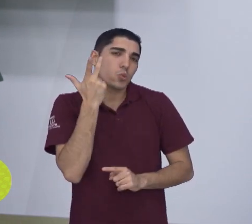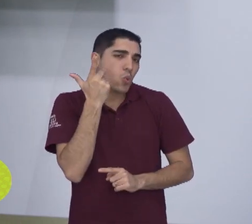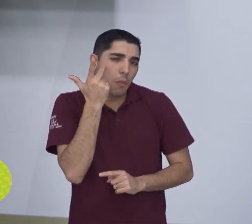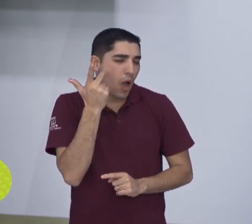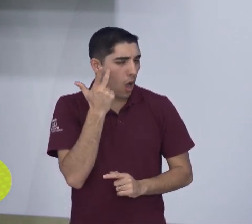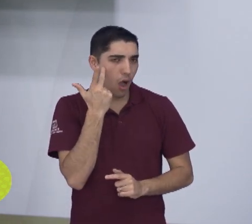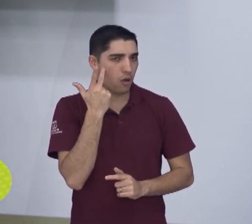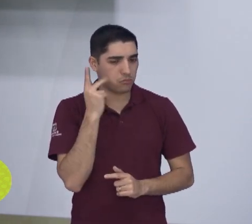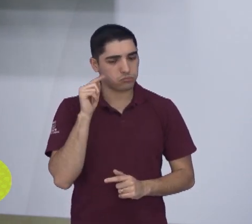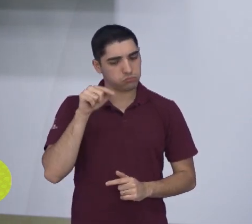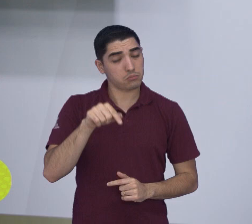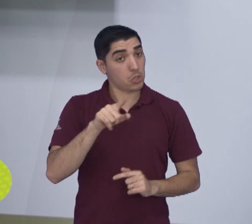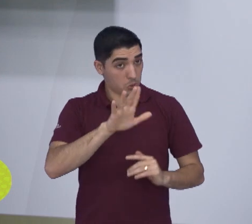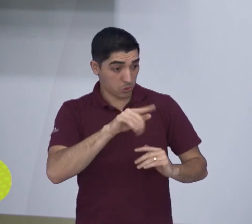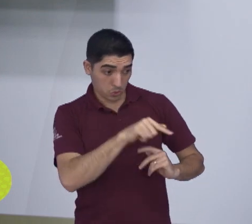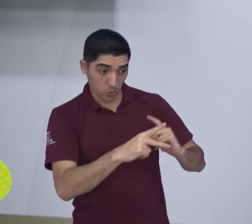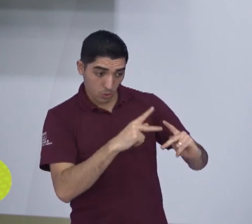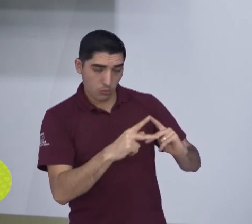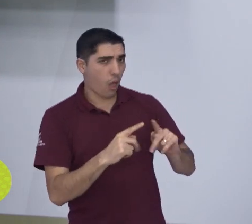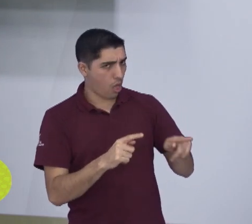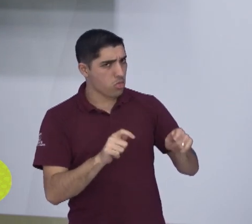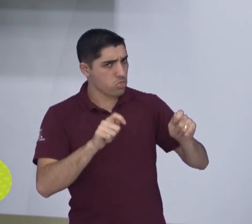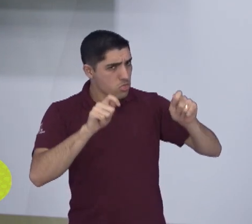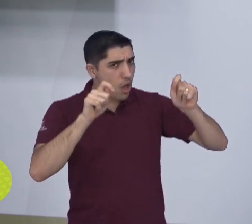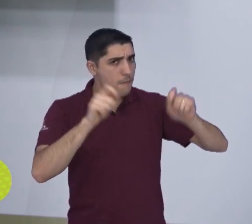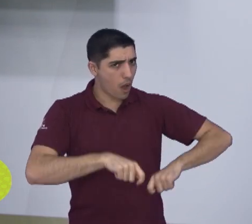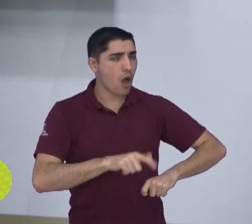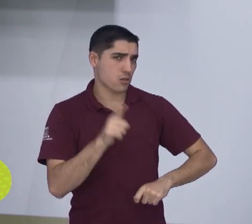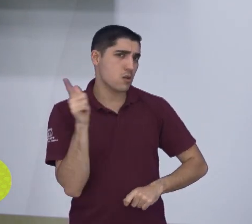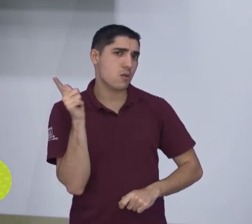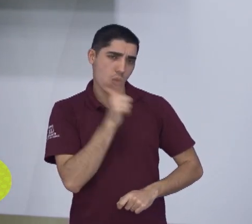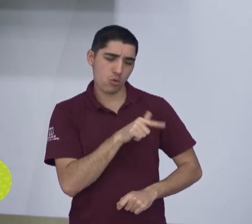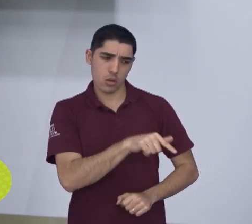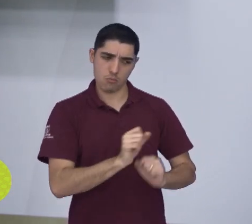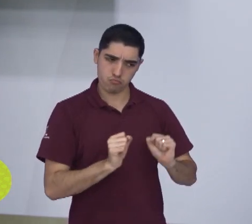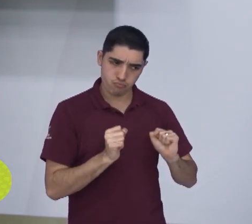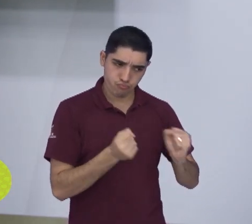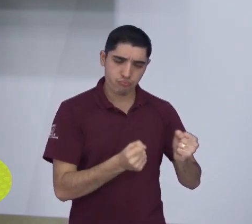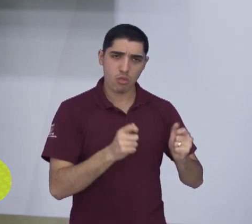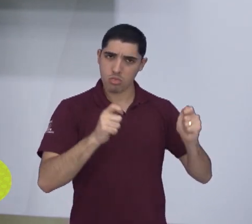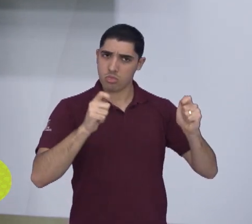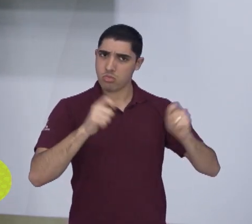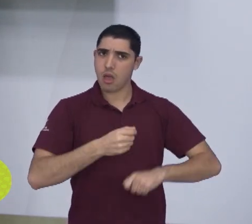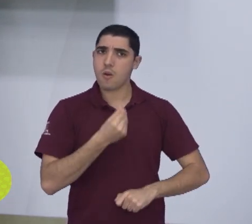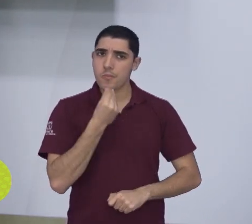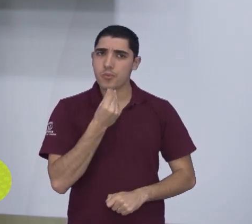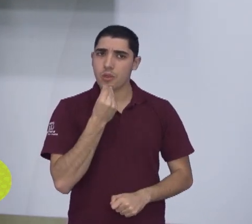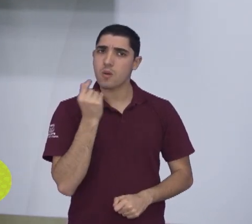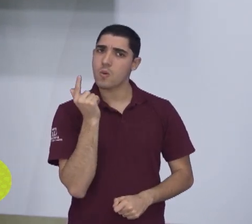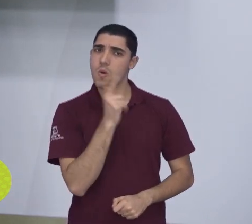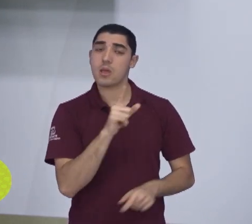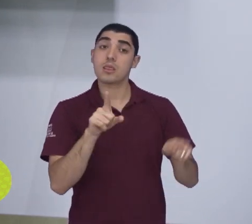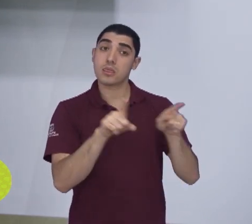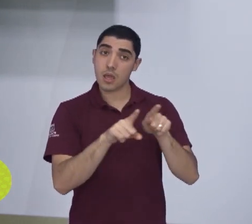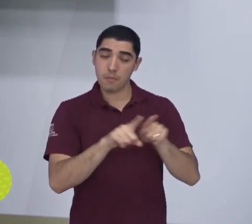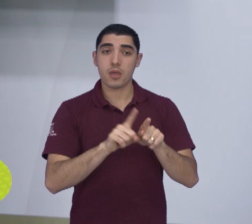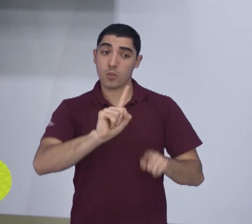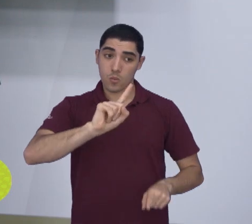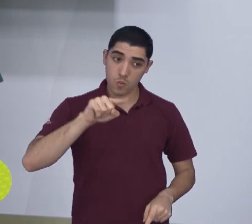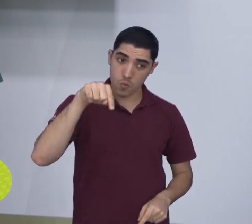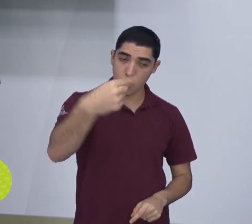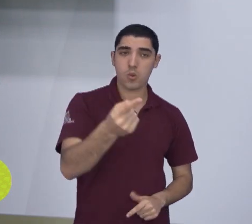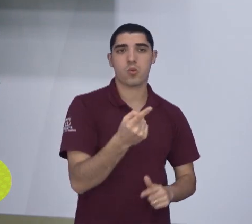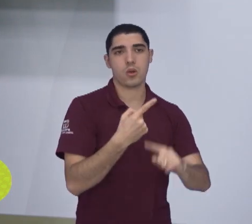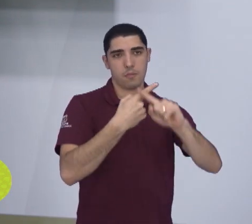mas mostra que esse time do São José tem bastante a dar, entregar nesse Campeonato Paulista, também na temporada que vem a